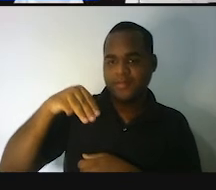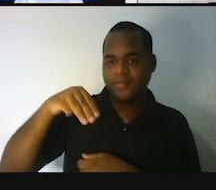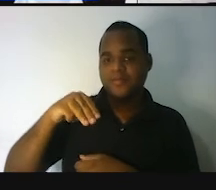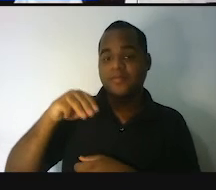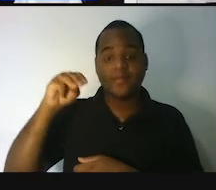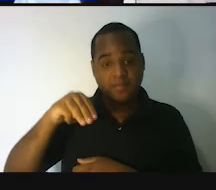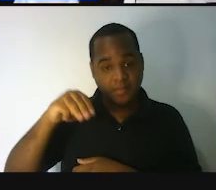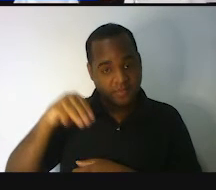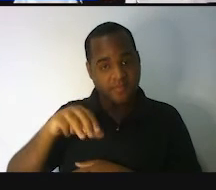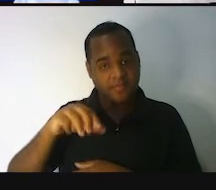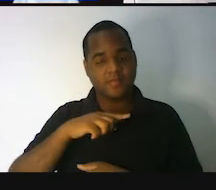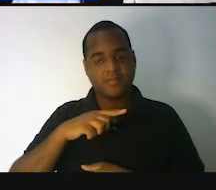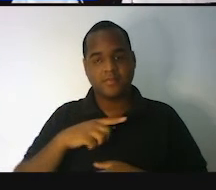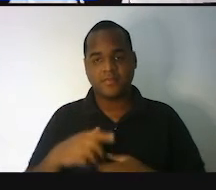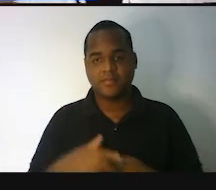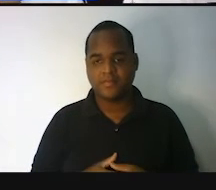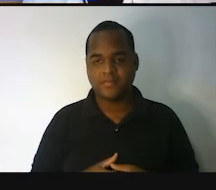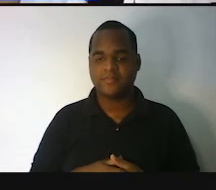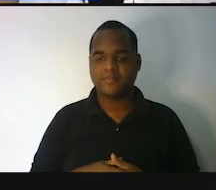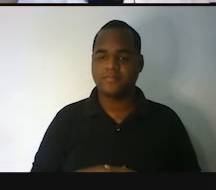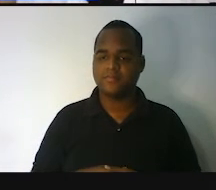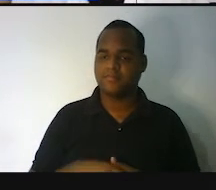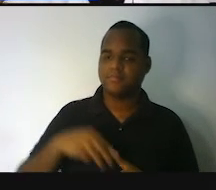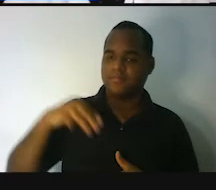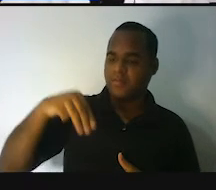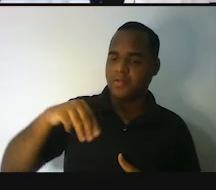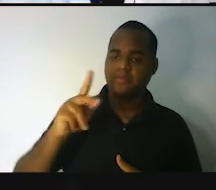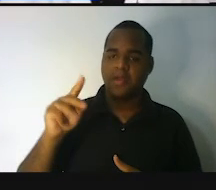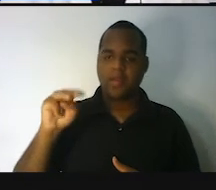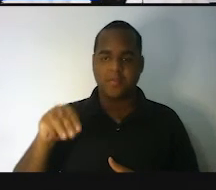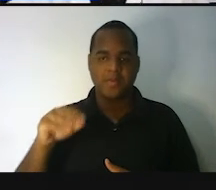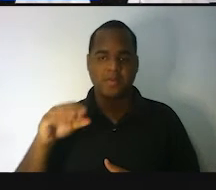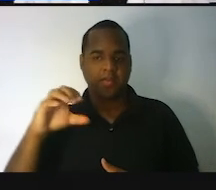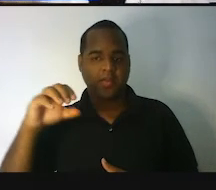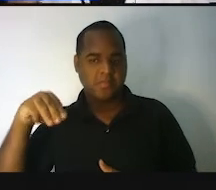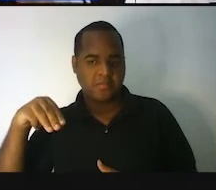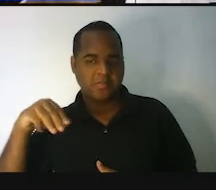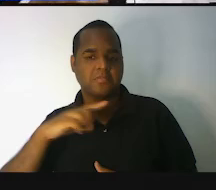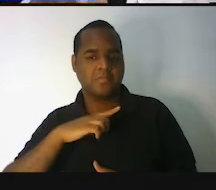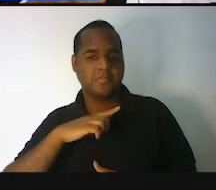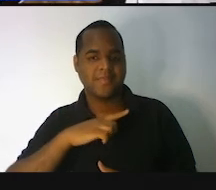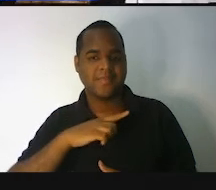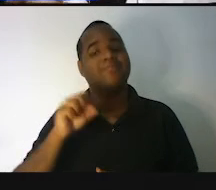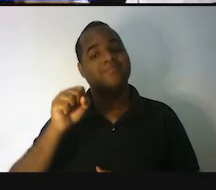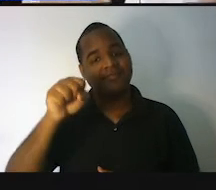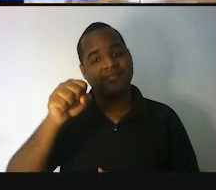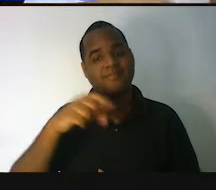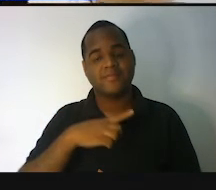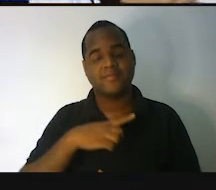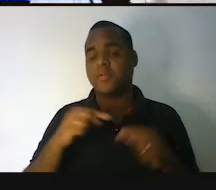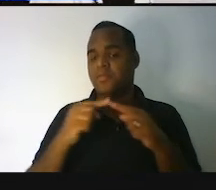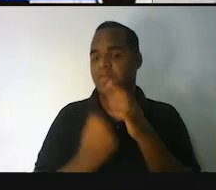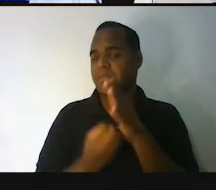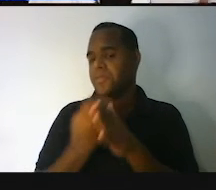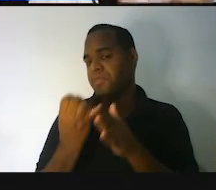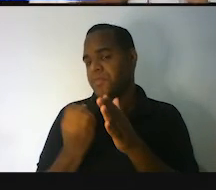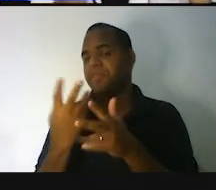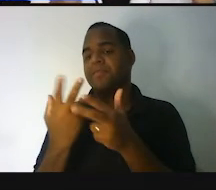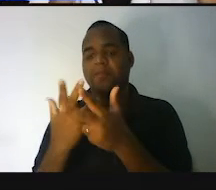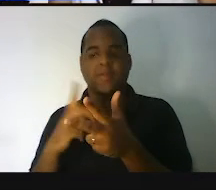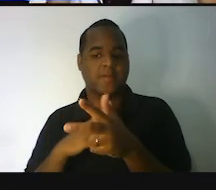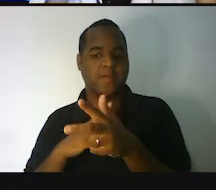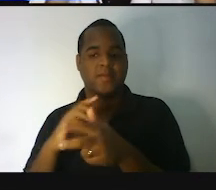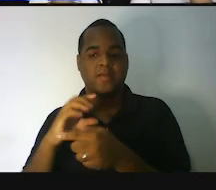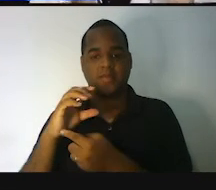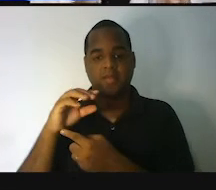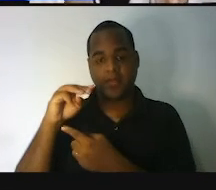M de metro. Mas, professor, não tem só um metro, tem um quilômetro, tem um centímetro? Sim, porque surgem do metro. O